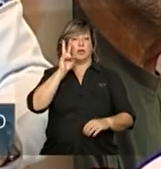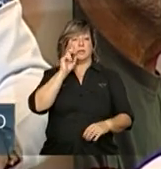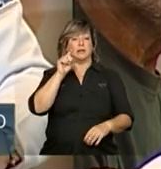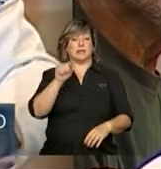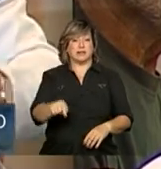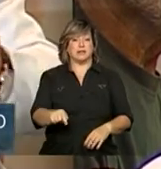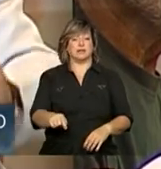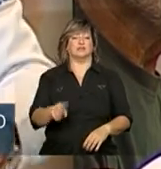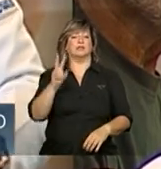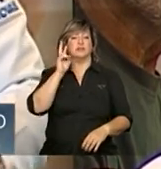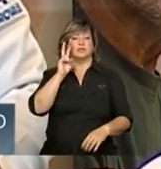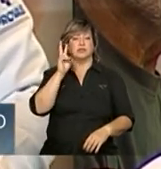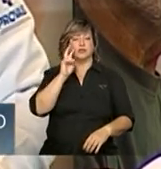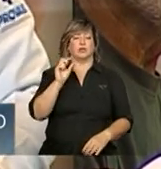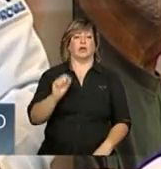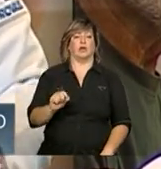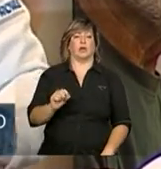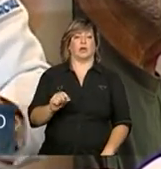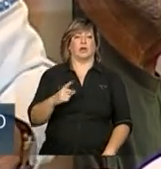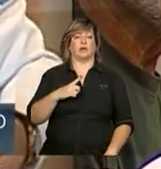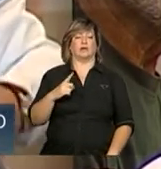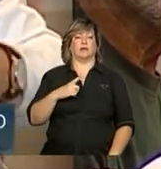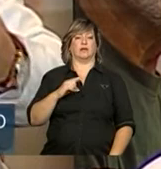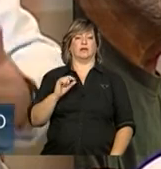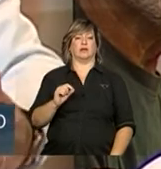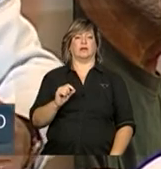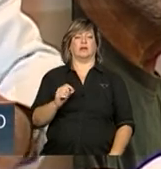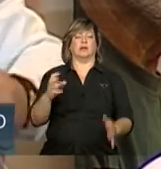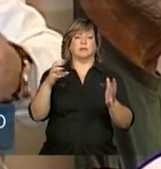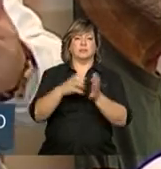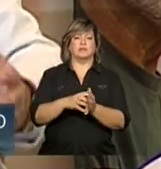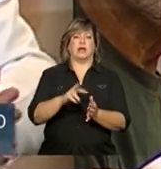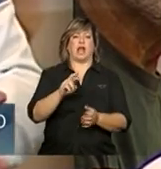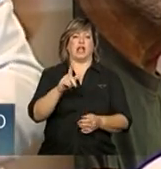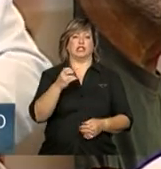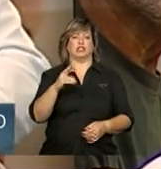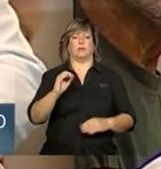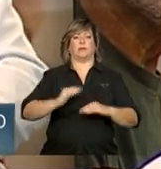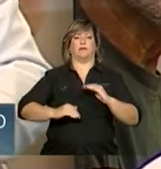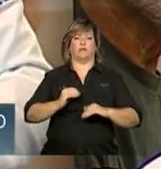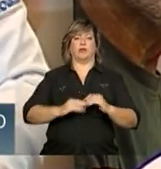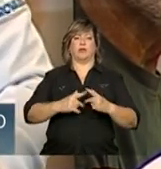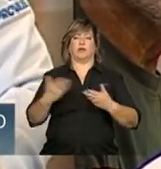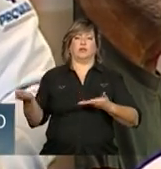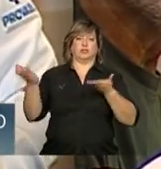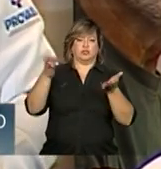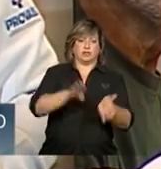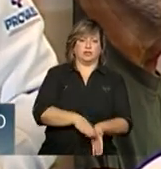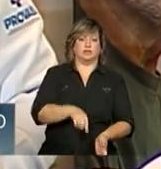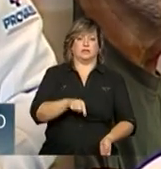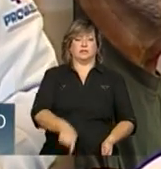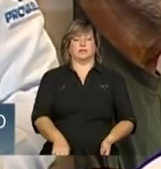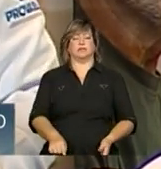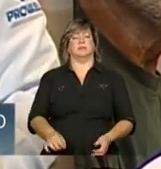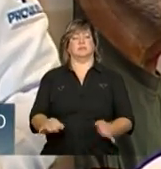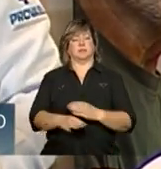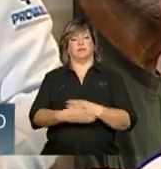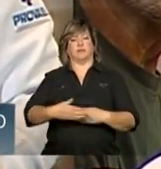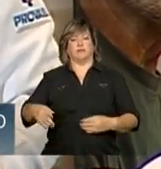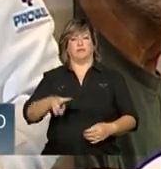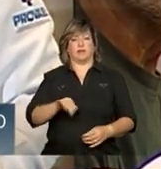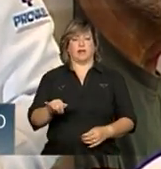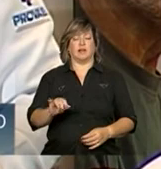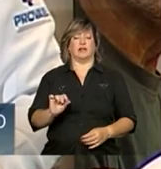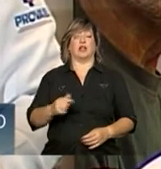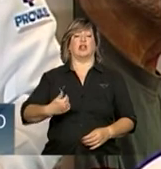do ponto de vista das questões relativas ao registro profissional, à imigração, a todo esse processo que ainda está por ser concluído. Mas,